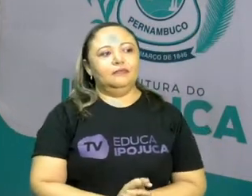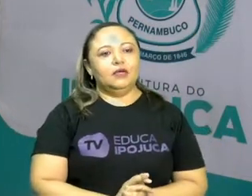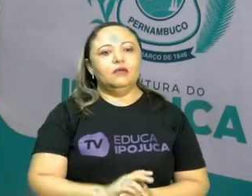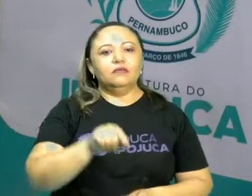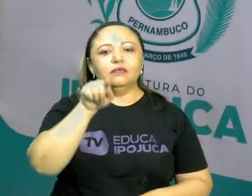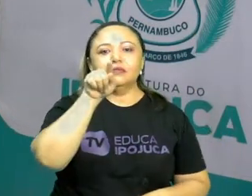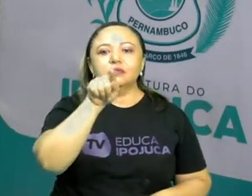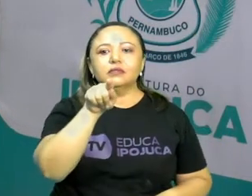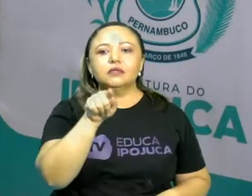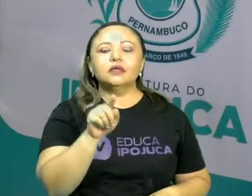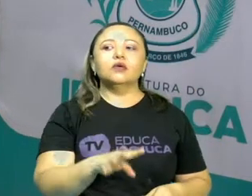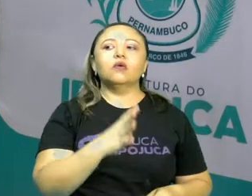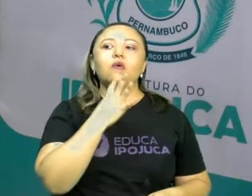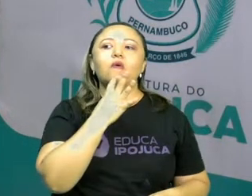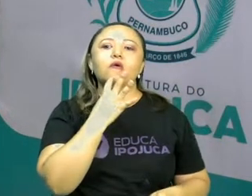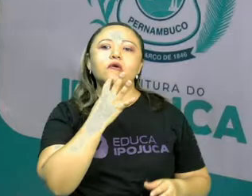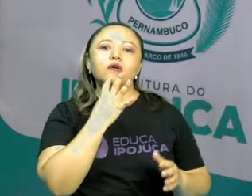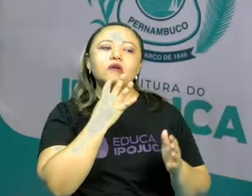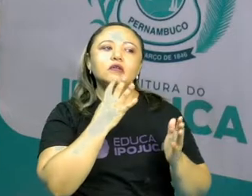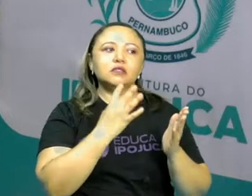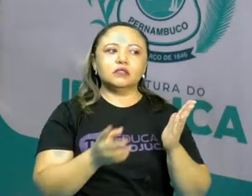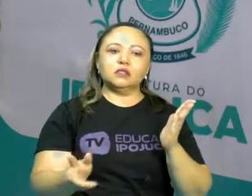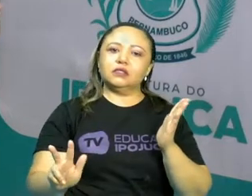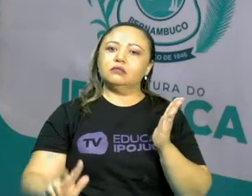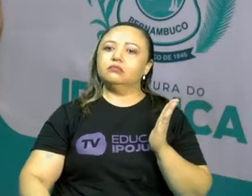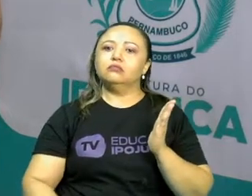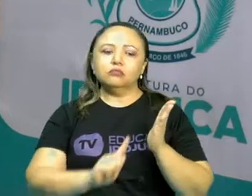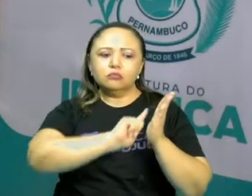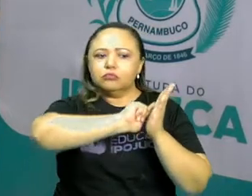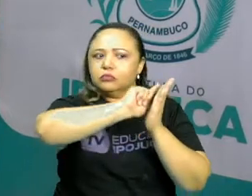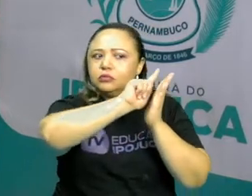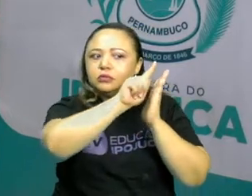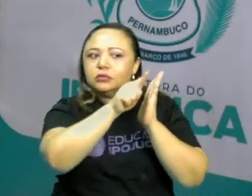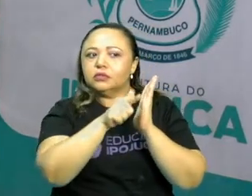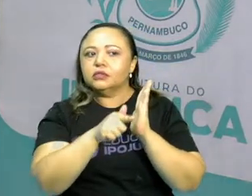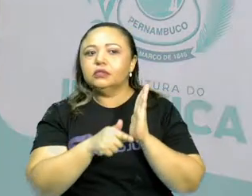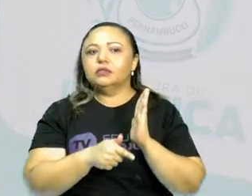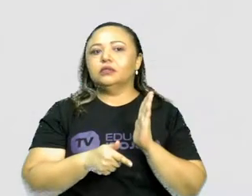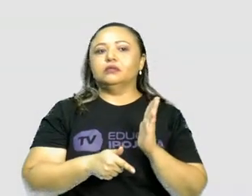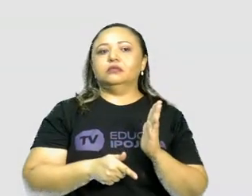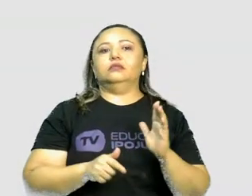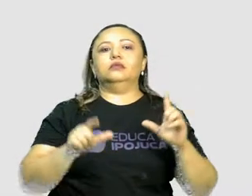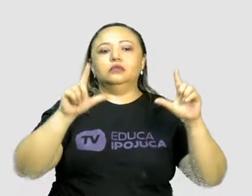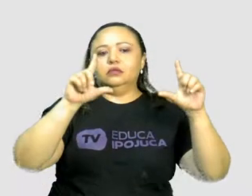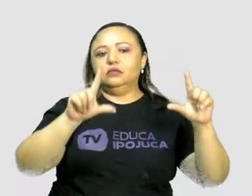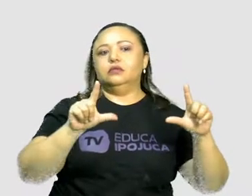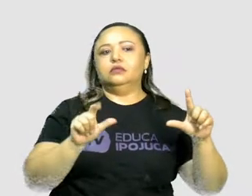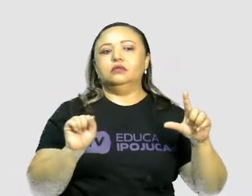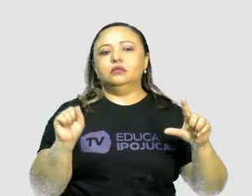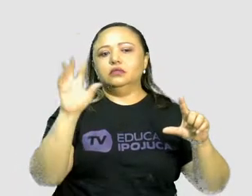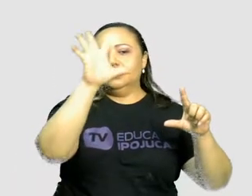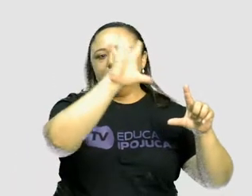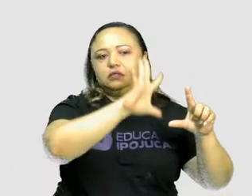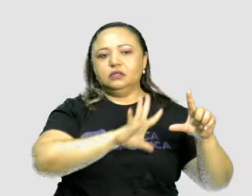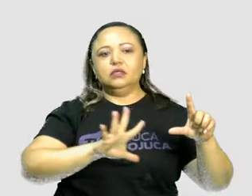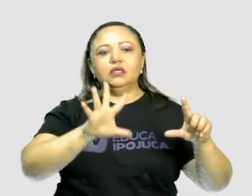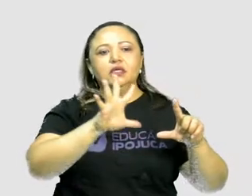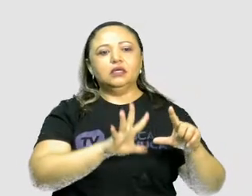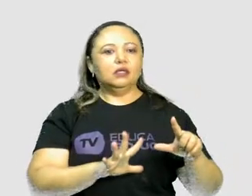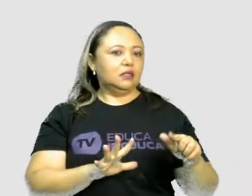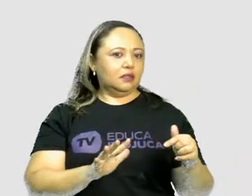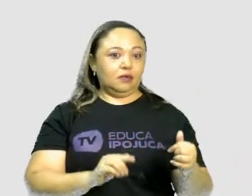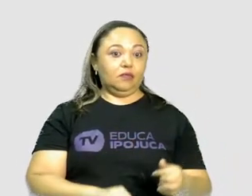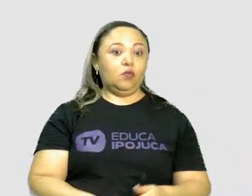E você conhece esse gênero, né? Ele aborda temas aí, como eu já disse, da área política, econômica, da